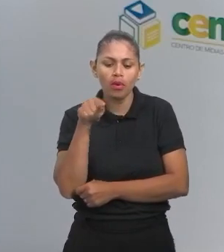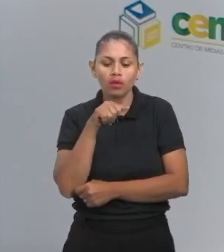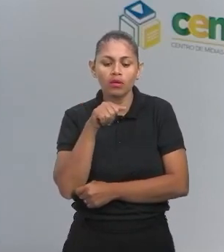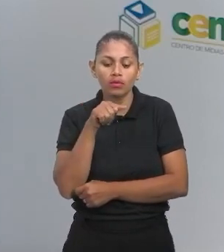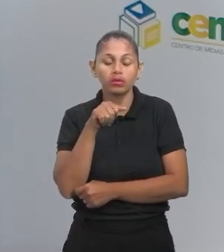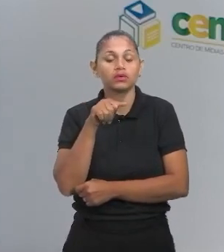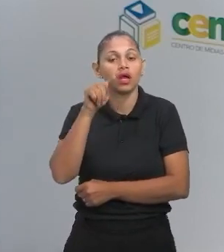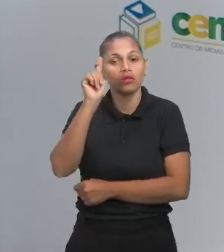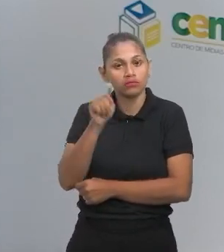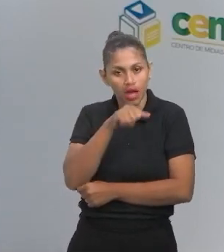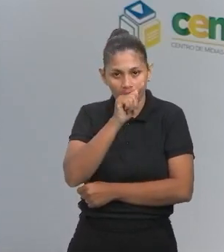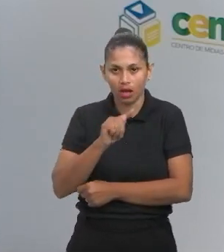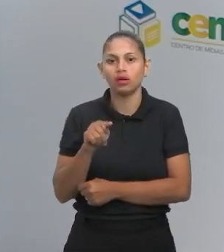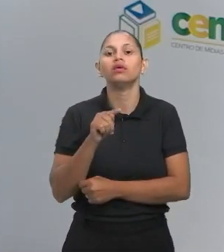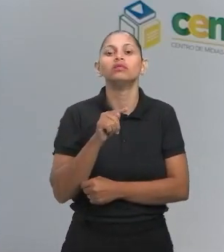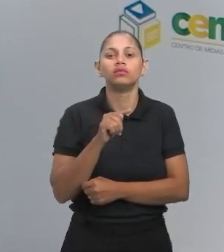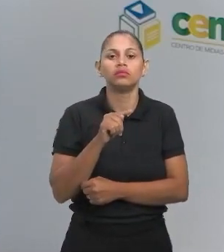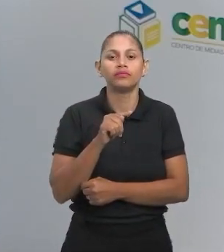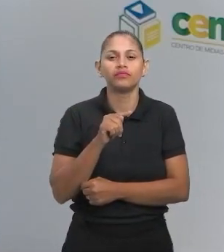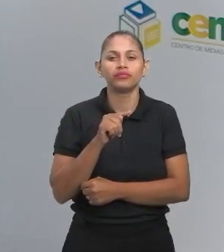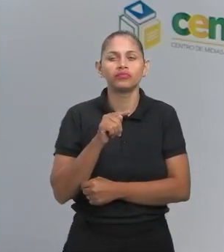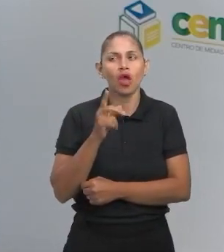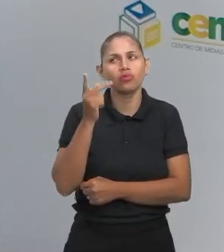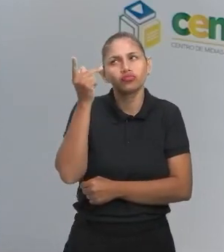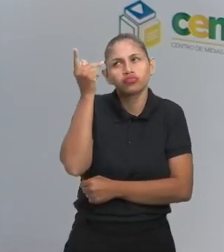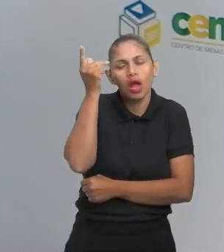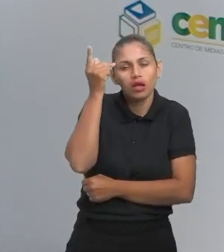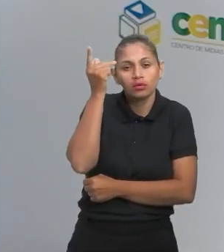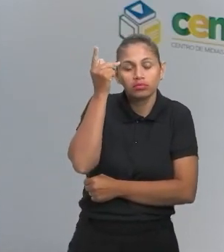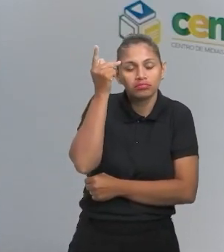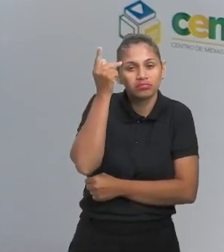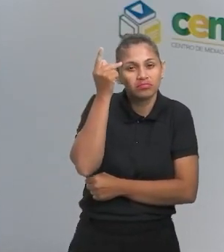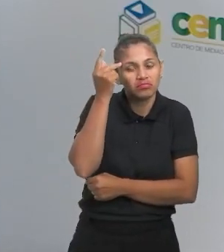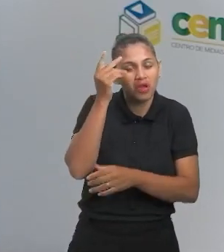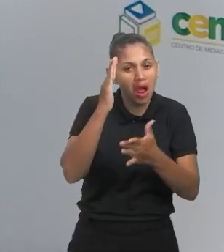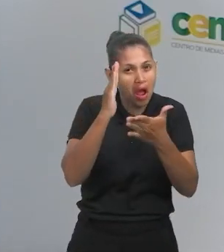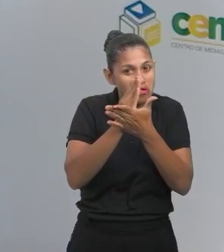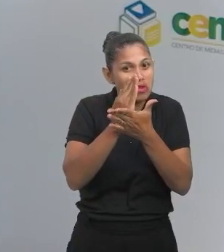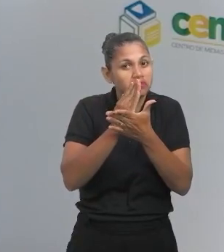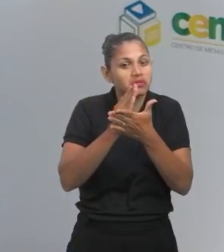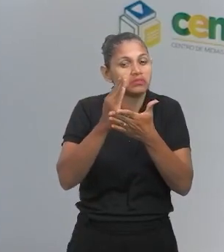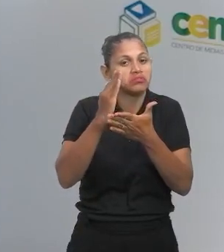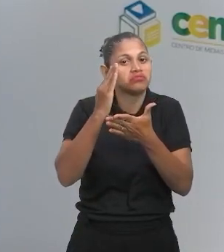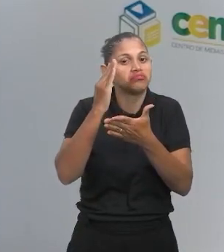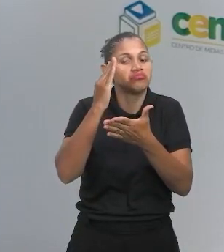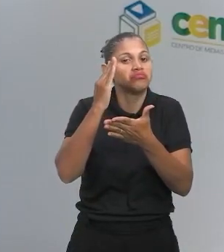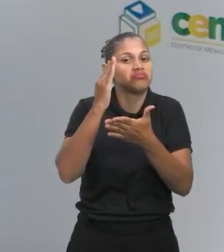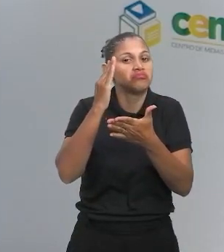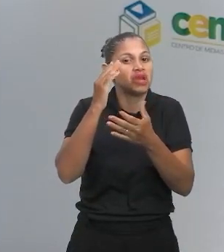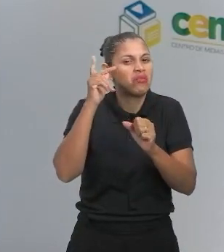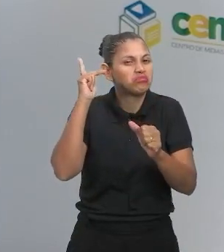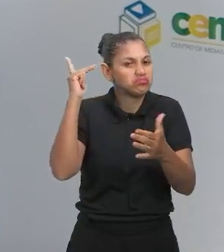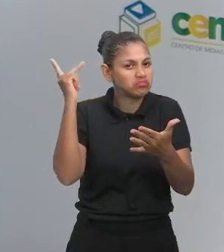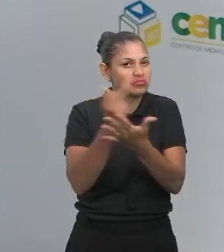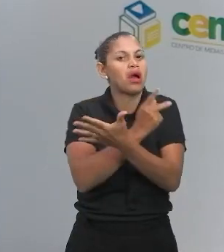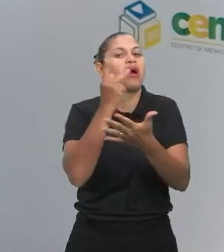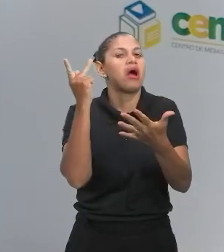axômetro, beleza. Aí, quando você vai no axômetro, às vezes não funciona muito bem, né? Na mamãezinha, você vai em quê? Aí, você vai no